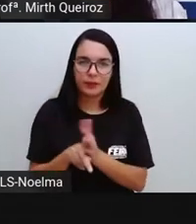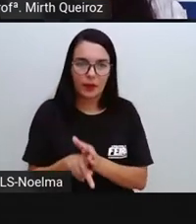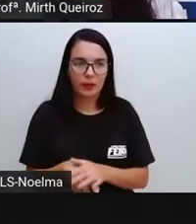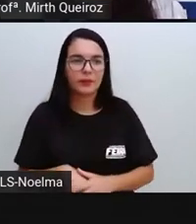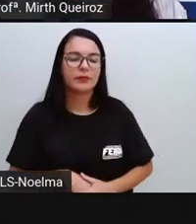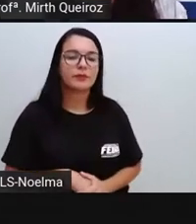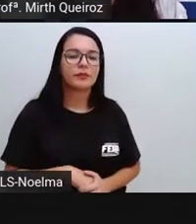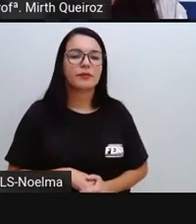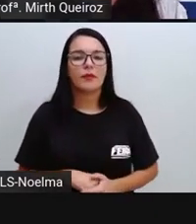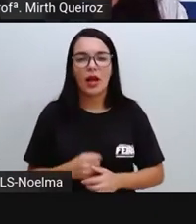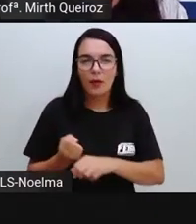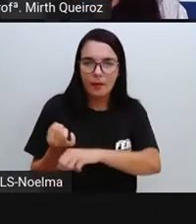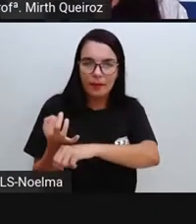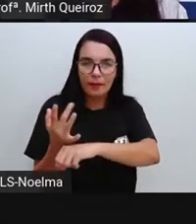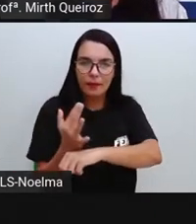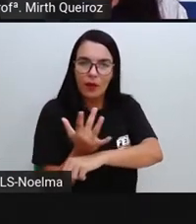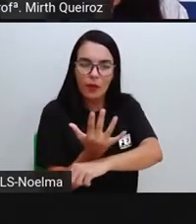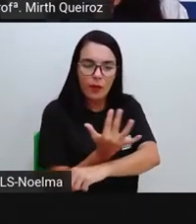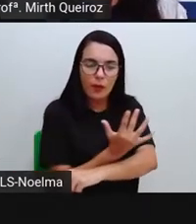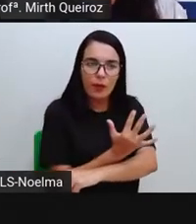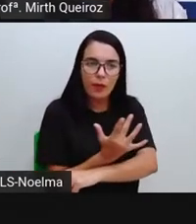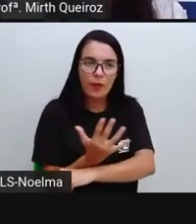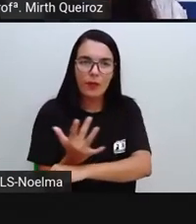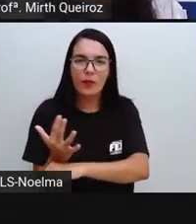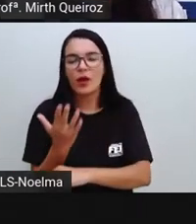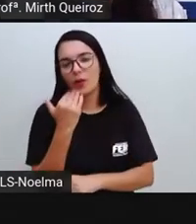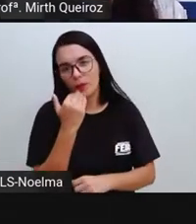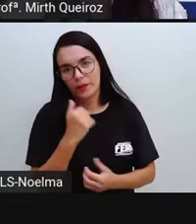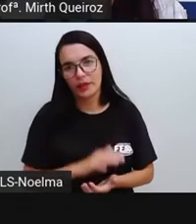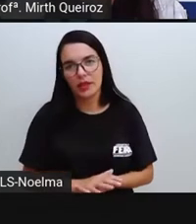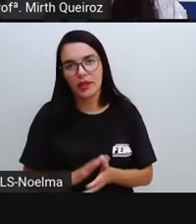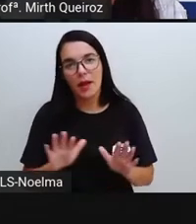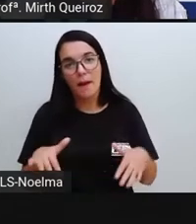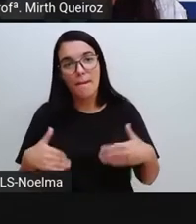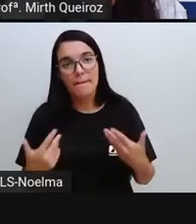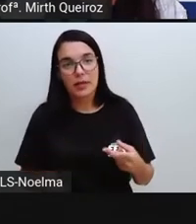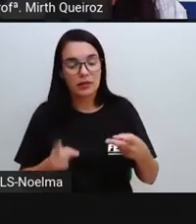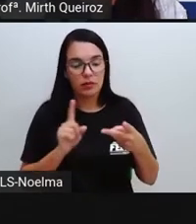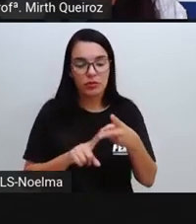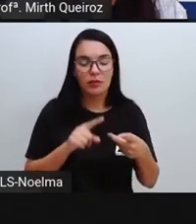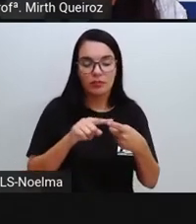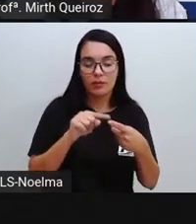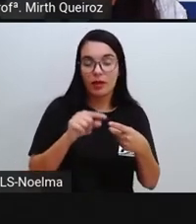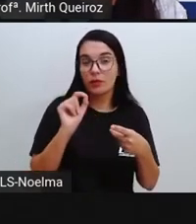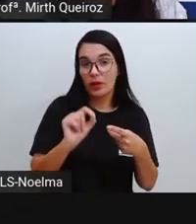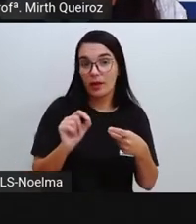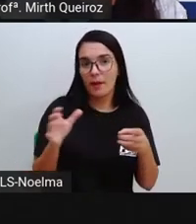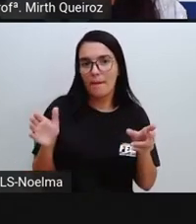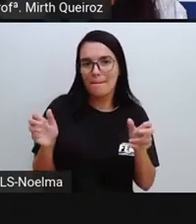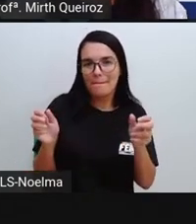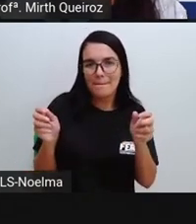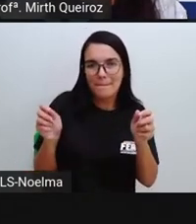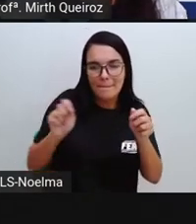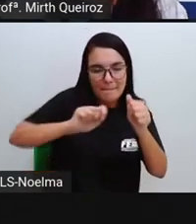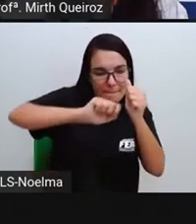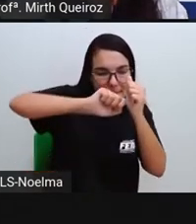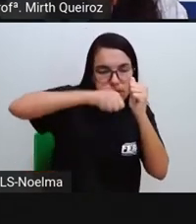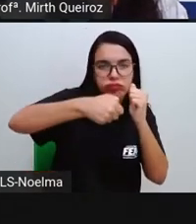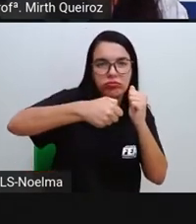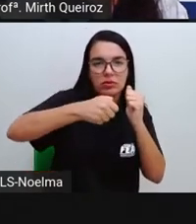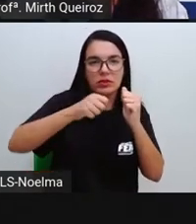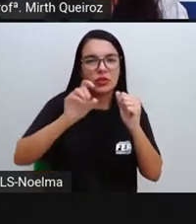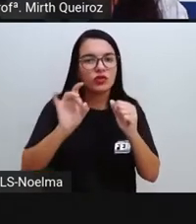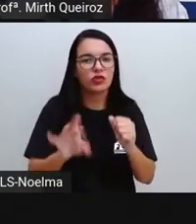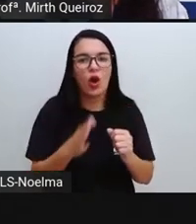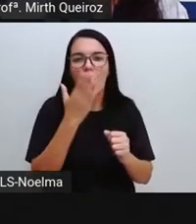capim, por exemplo, para ele. Já na pecuária moderna, eles estão presos em estábulos e